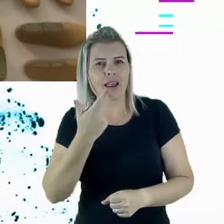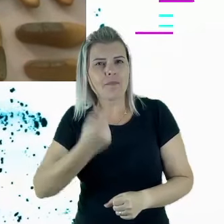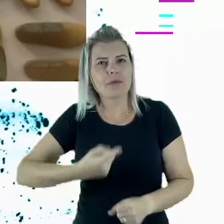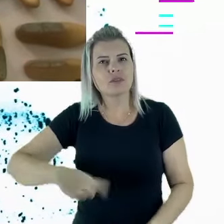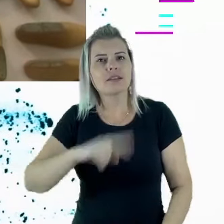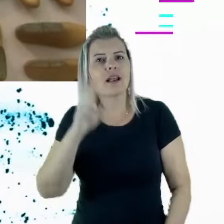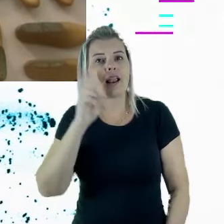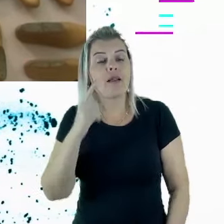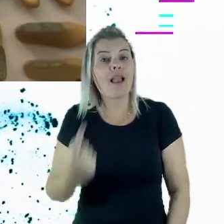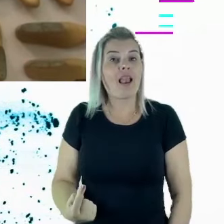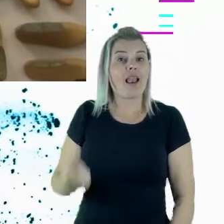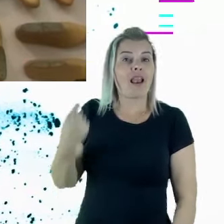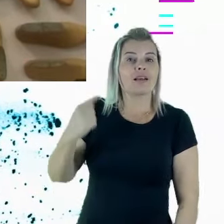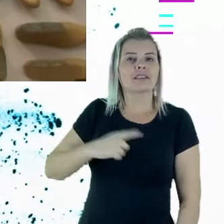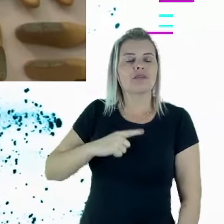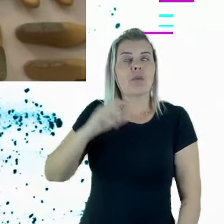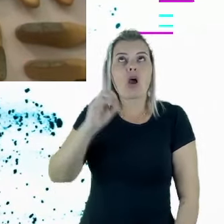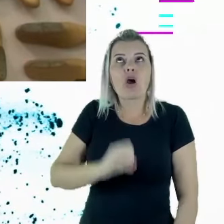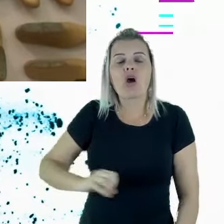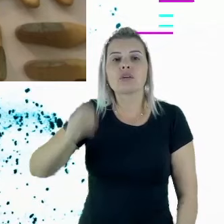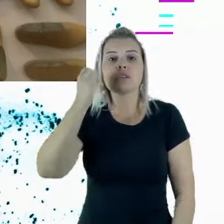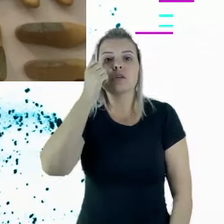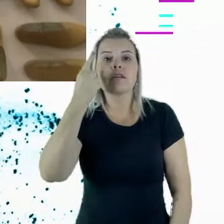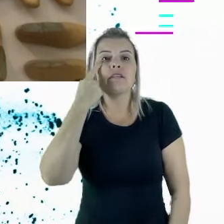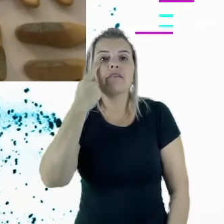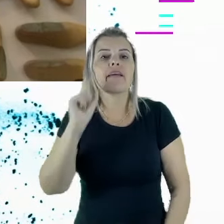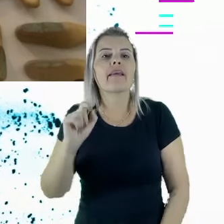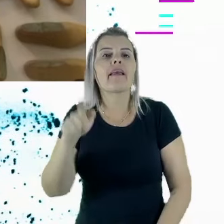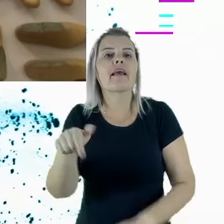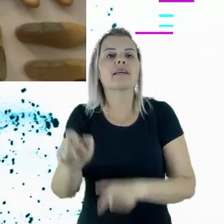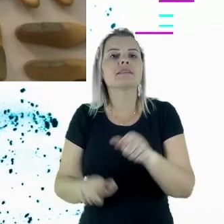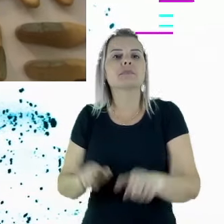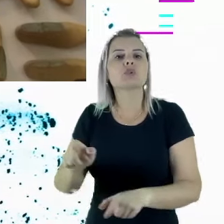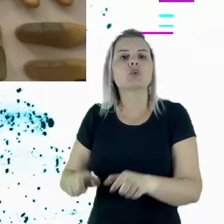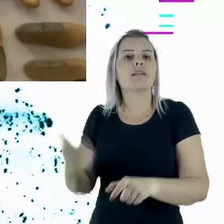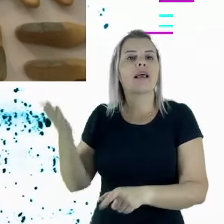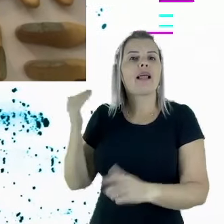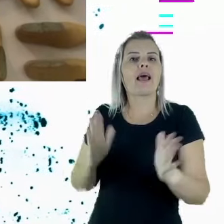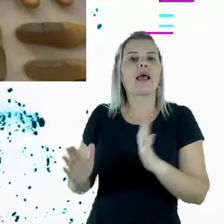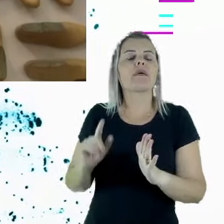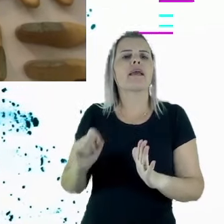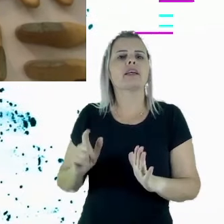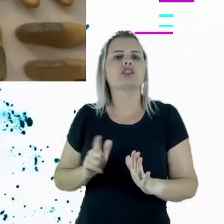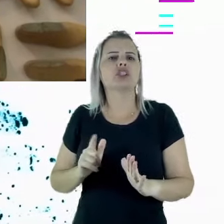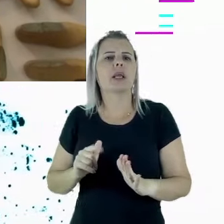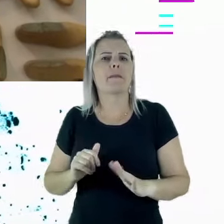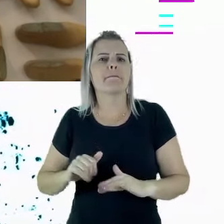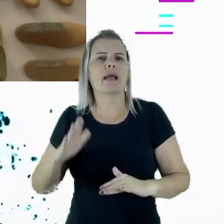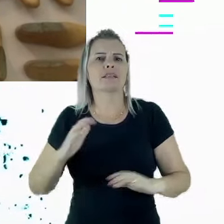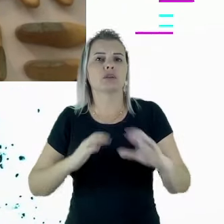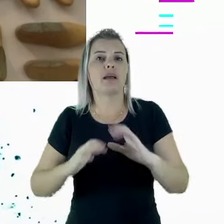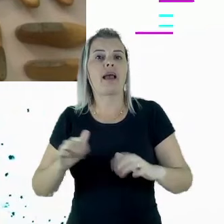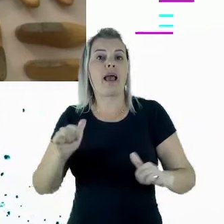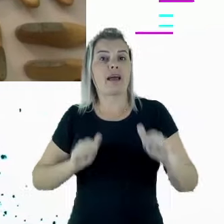teve uma ideia genial que foi pegar quem eram as pessoas daquela época com o maior poder de comunicação, as atrizes da novela